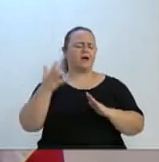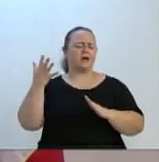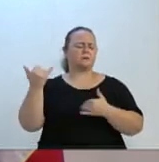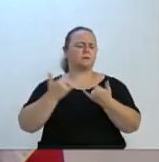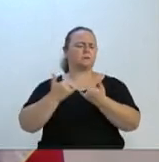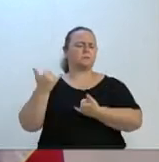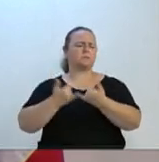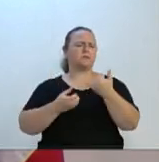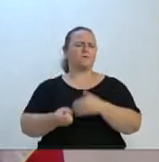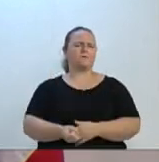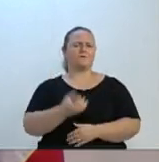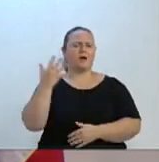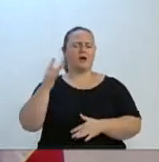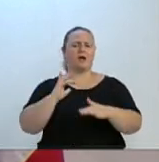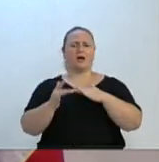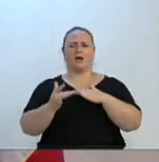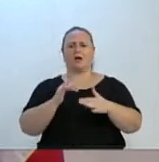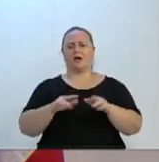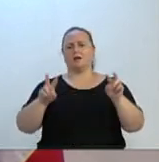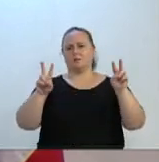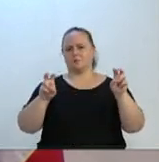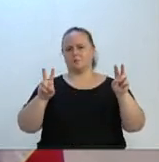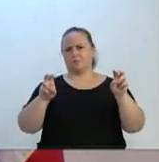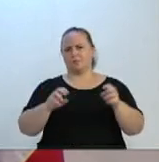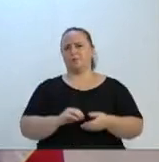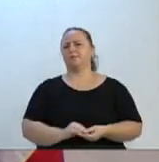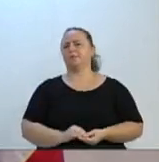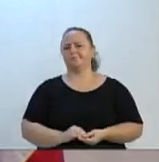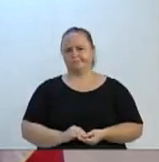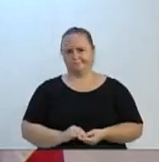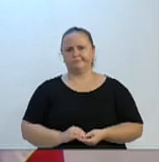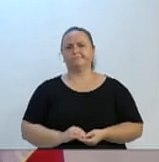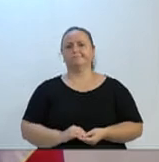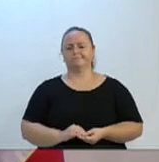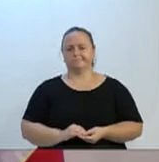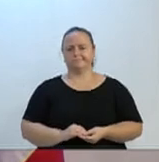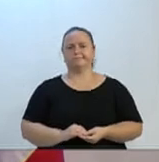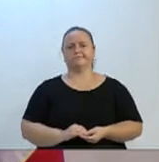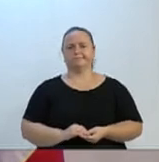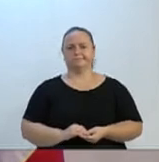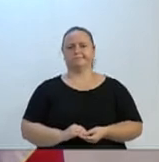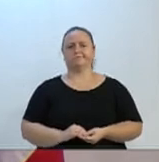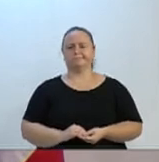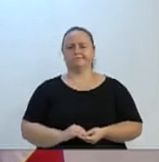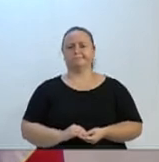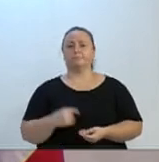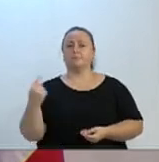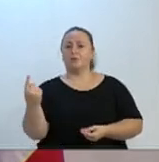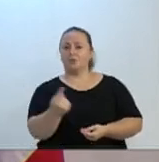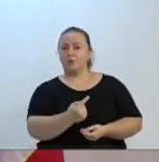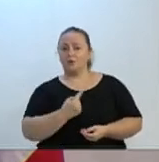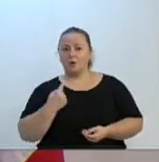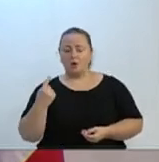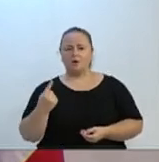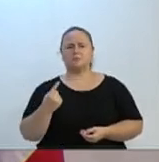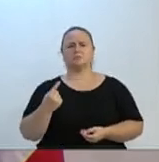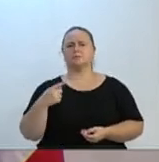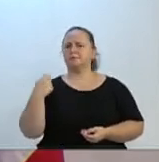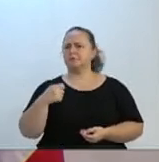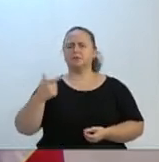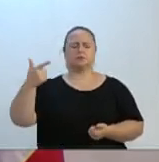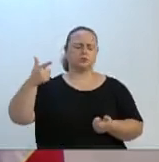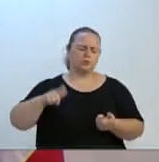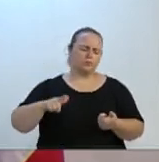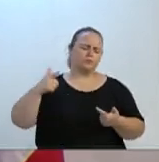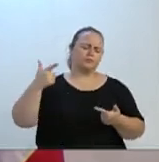das mídias sociais com relação a esse assunto, mas nós temos que ser incansáveis no momento